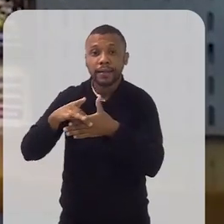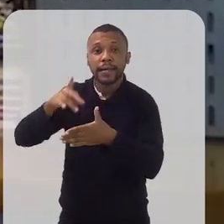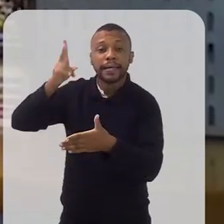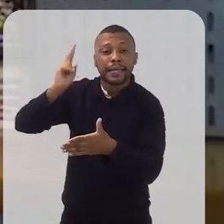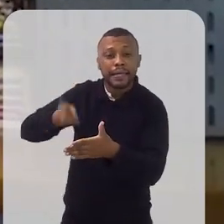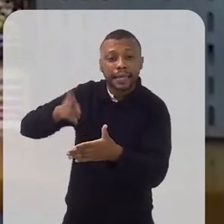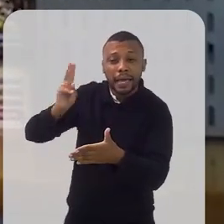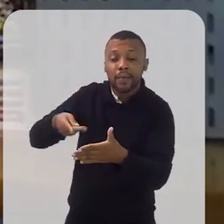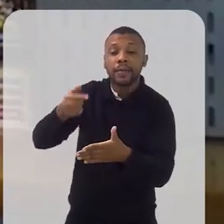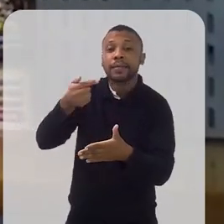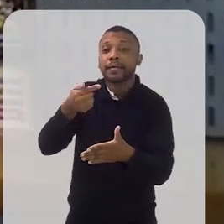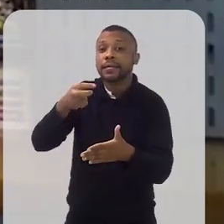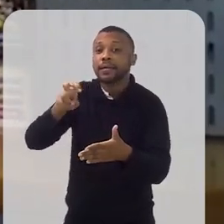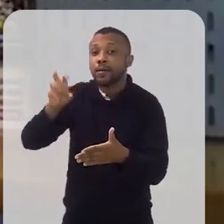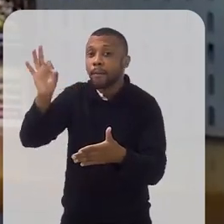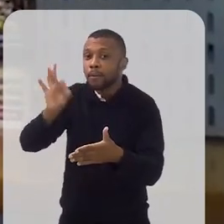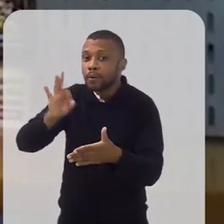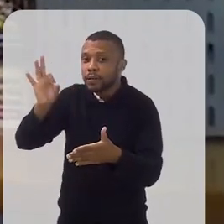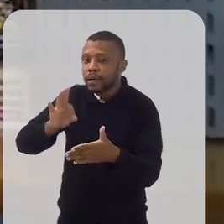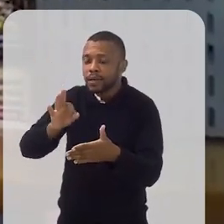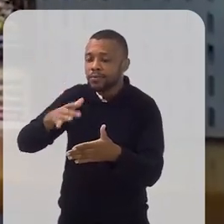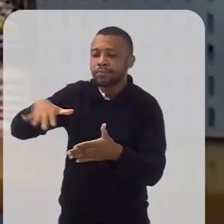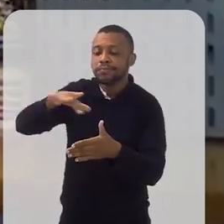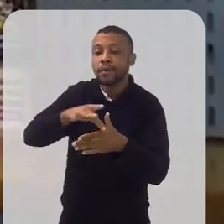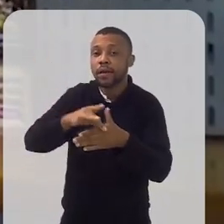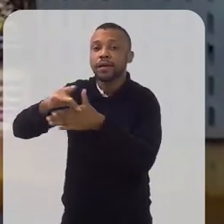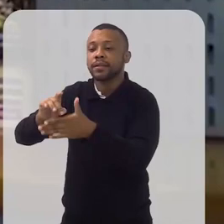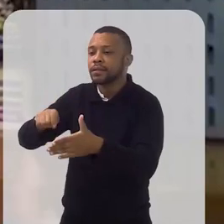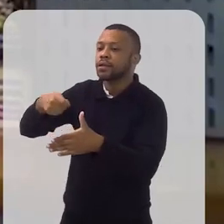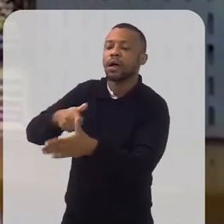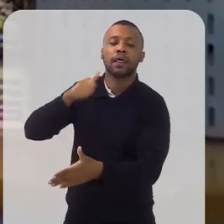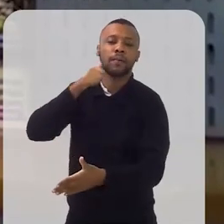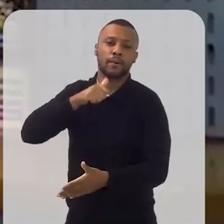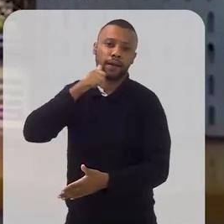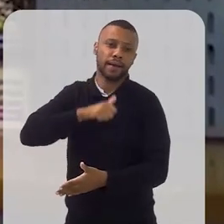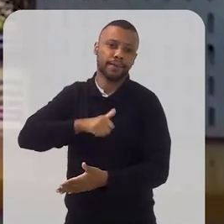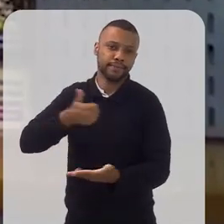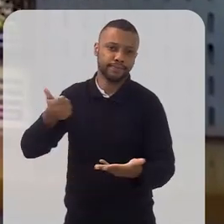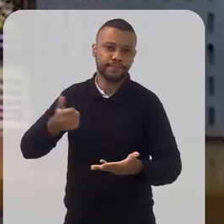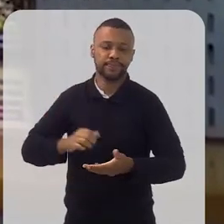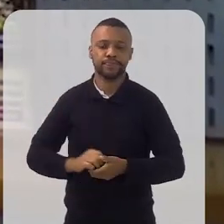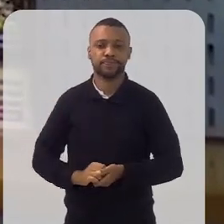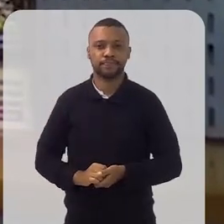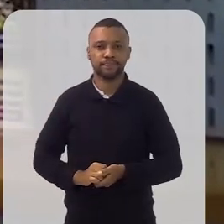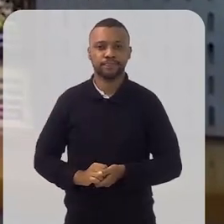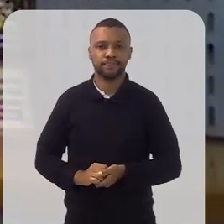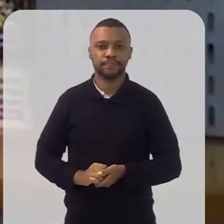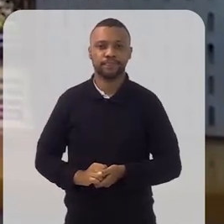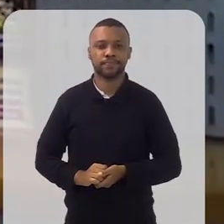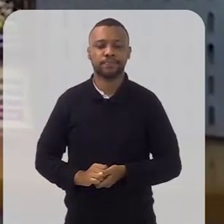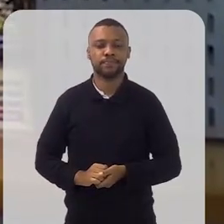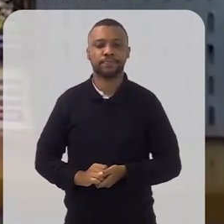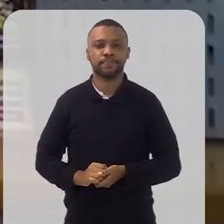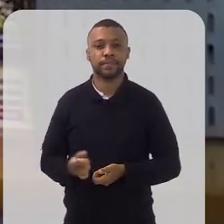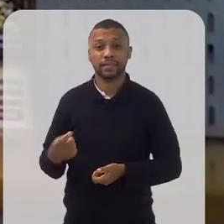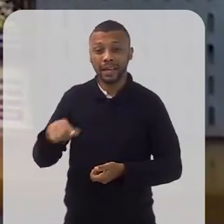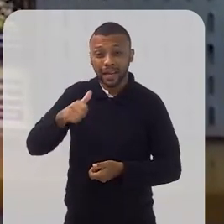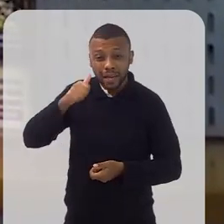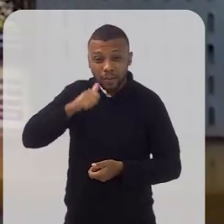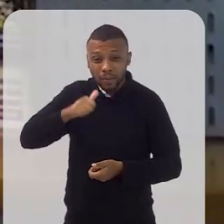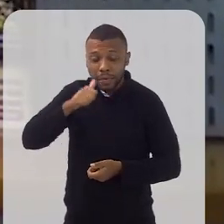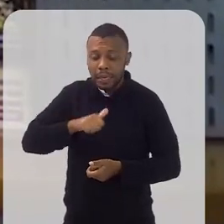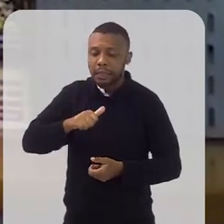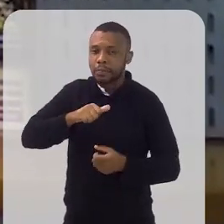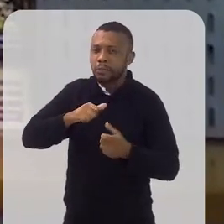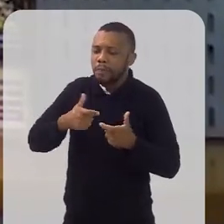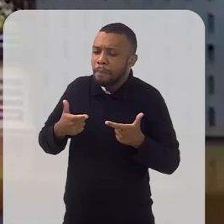por mulheres. 75% dessas organizações, dessas associações e colônias, são chefiadas, são lideradas por